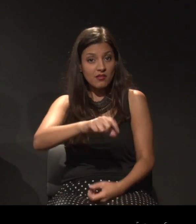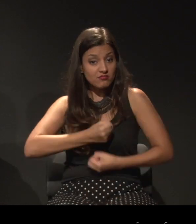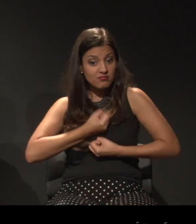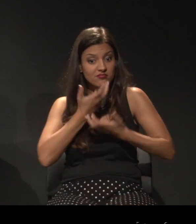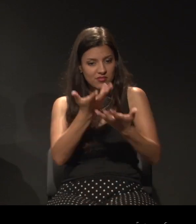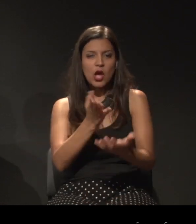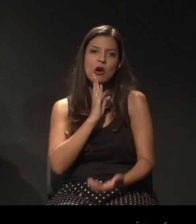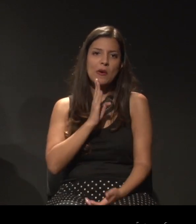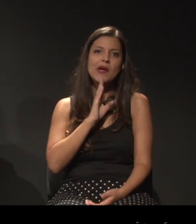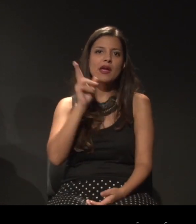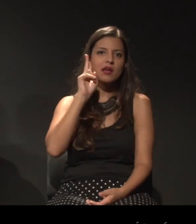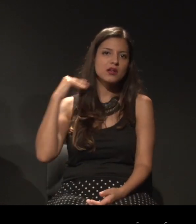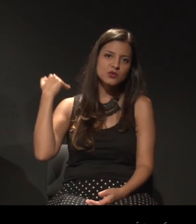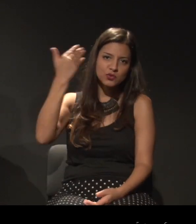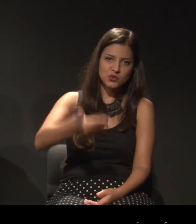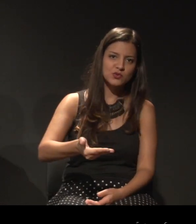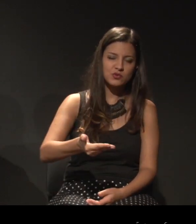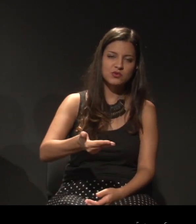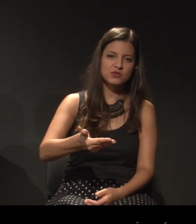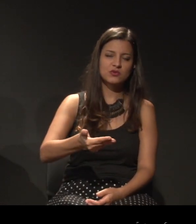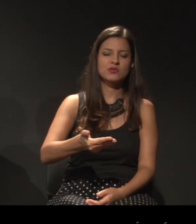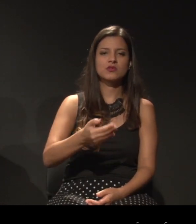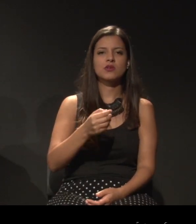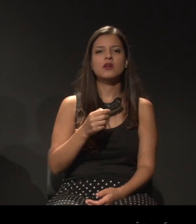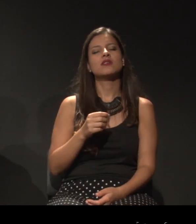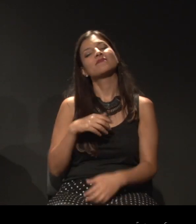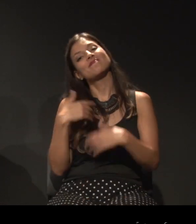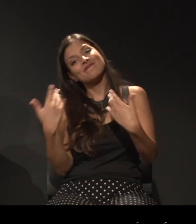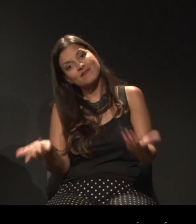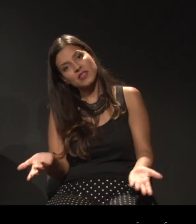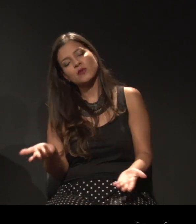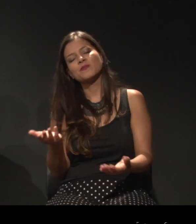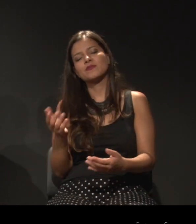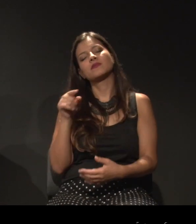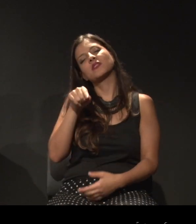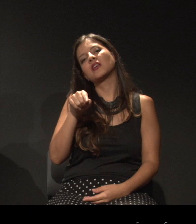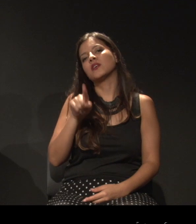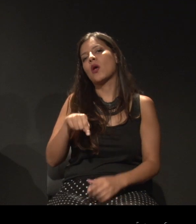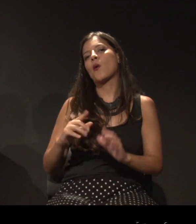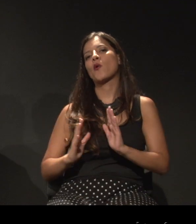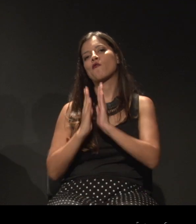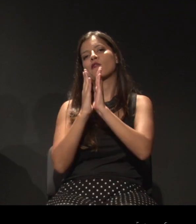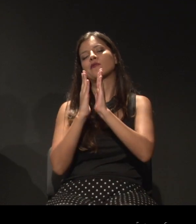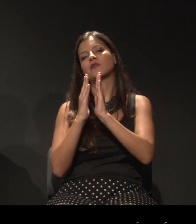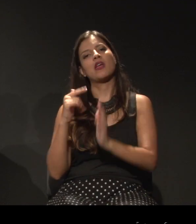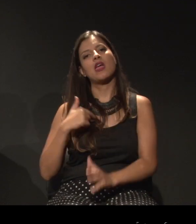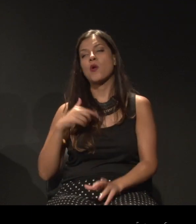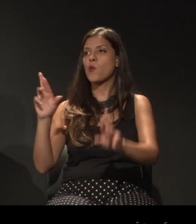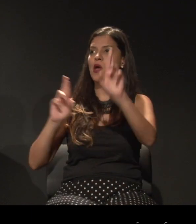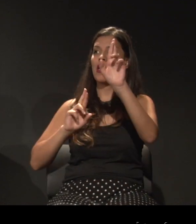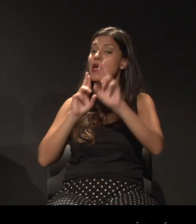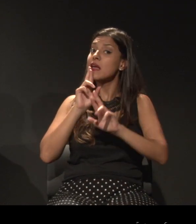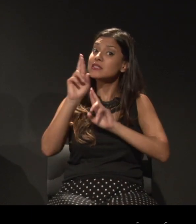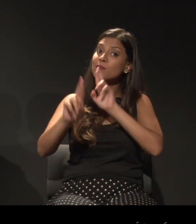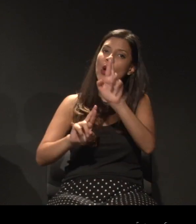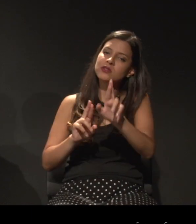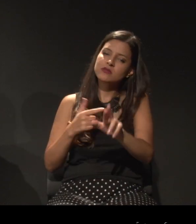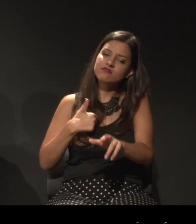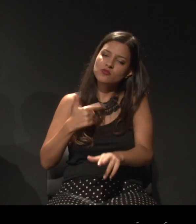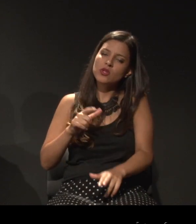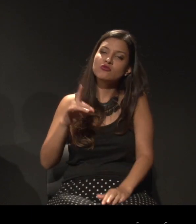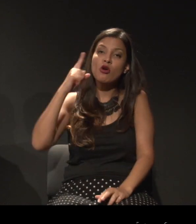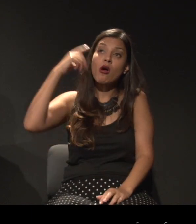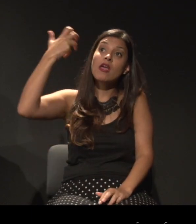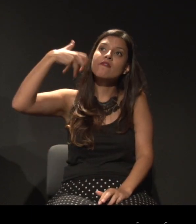aquela estética. Então, muitas vezes, isso é um confronto. Eu não tenho resposta, isso é uma reflexão